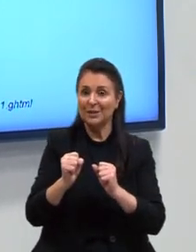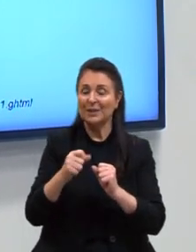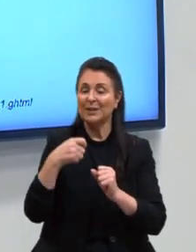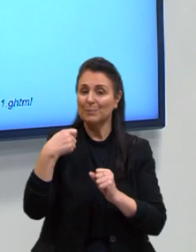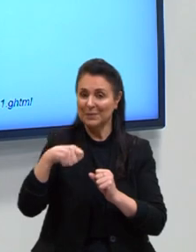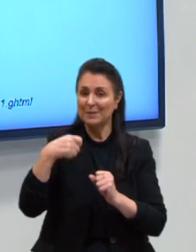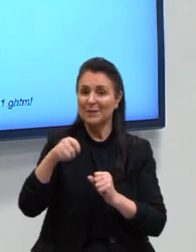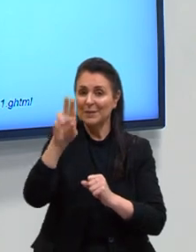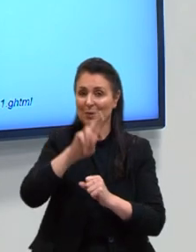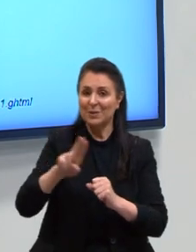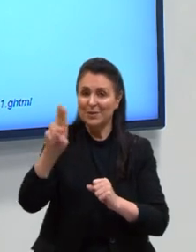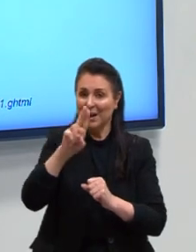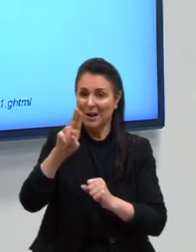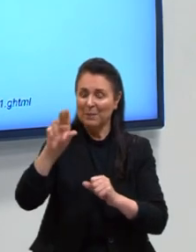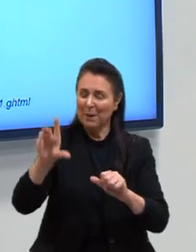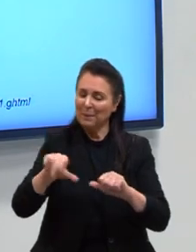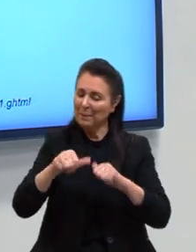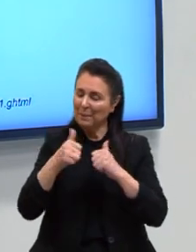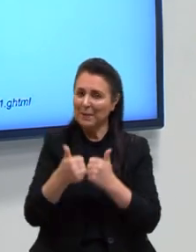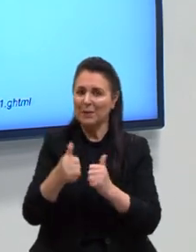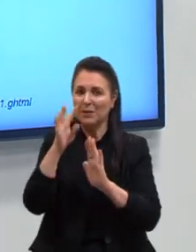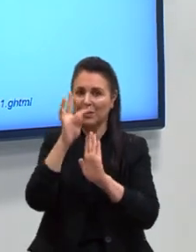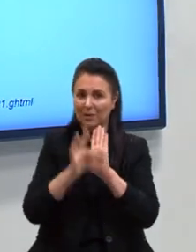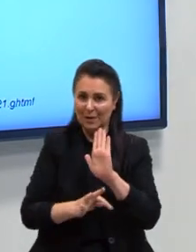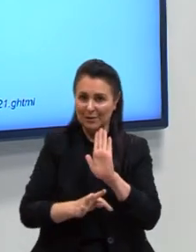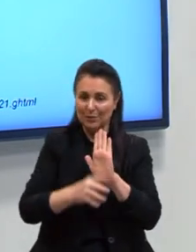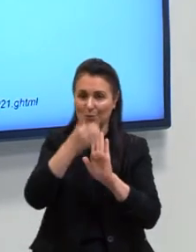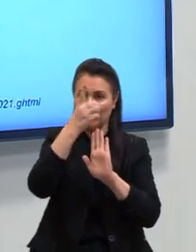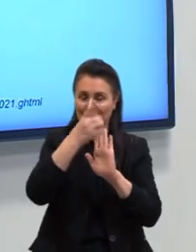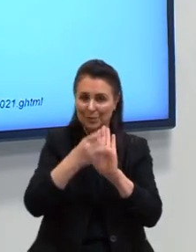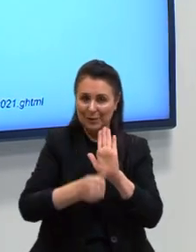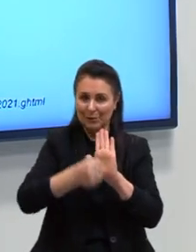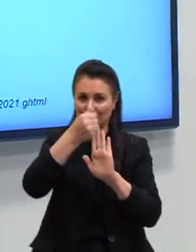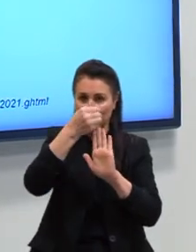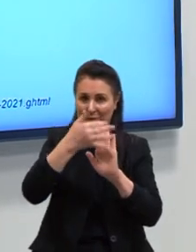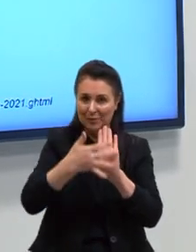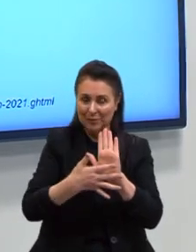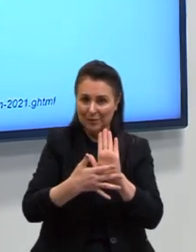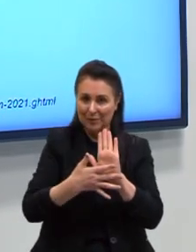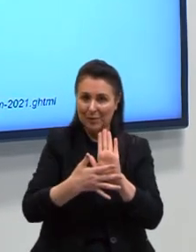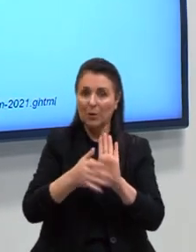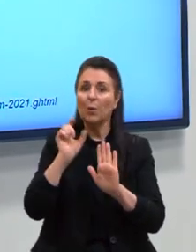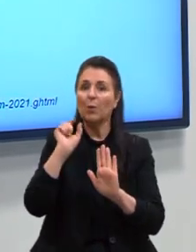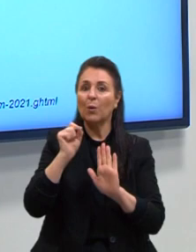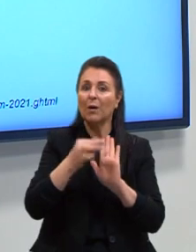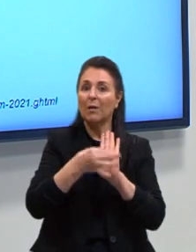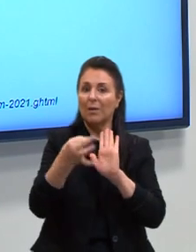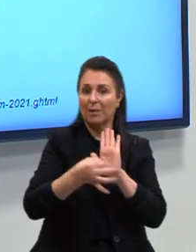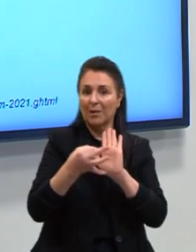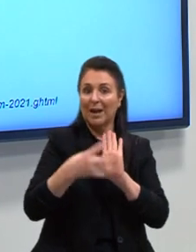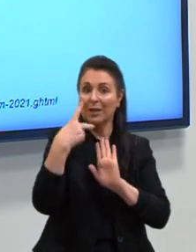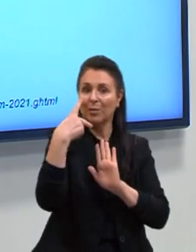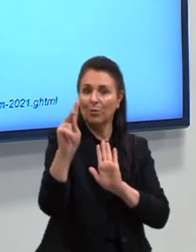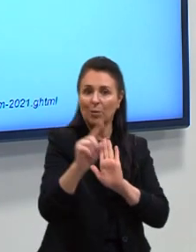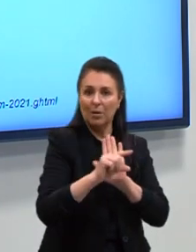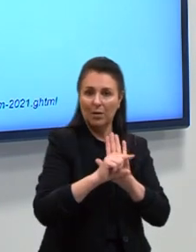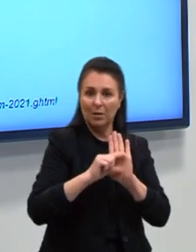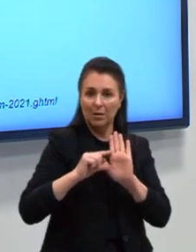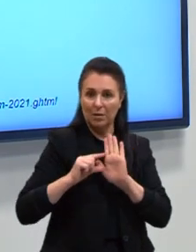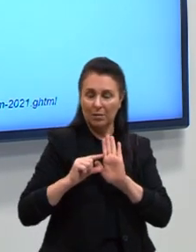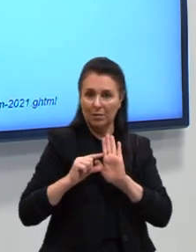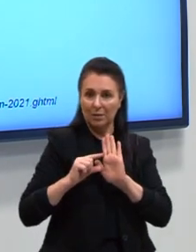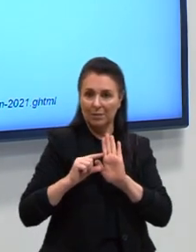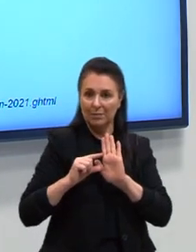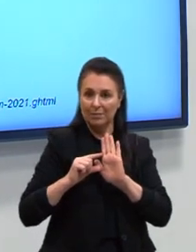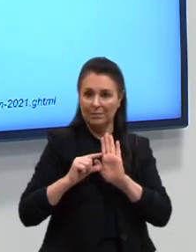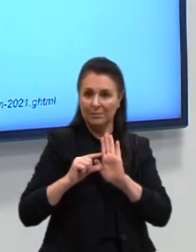texto. No texto dissertativo argumentativo, o que vale é a tua autoria. O que